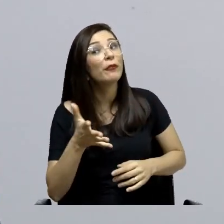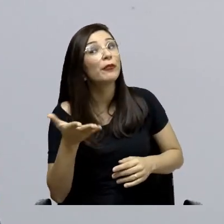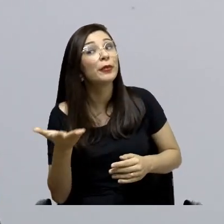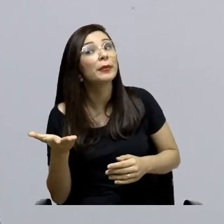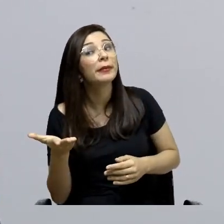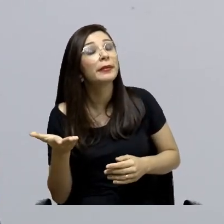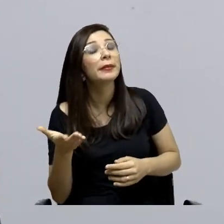Agora mudando.